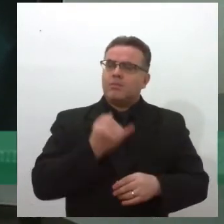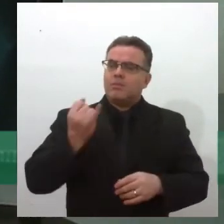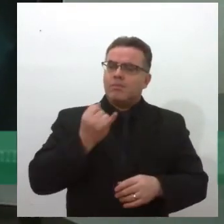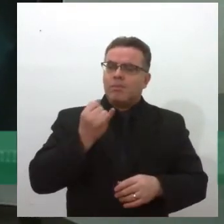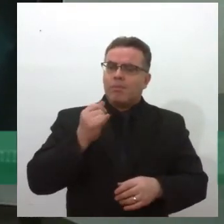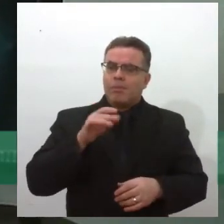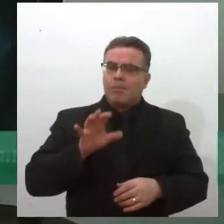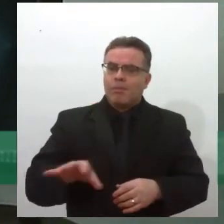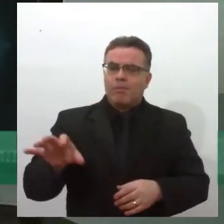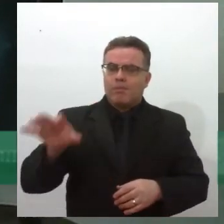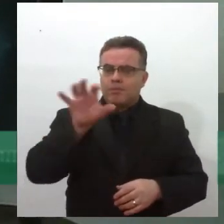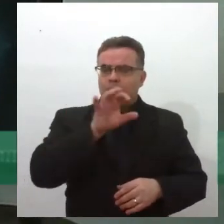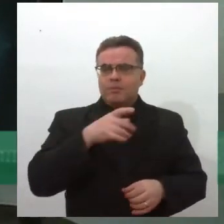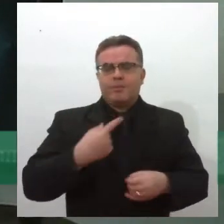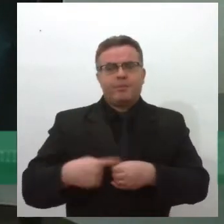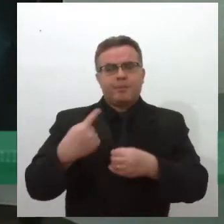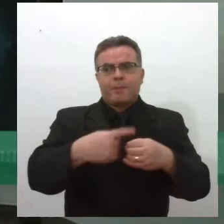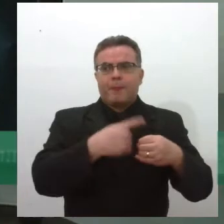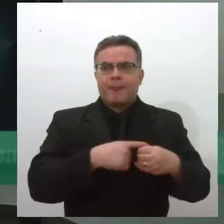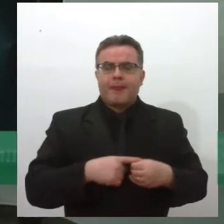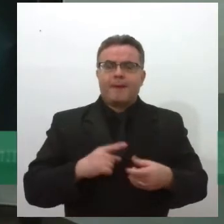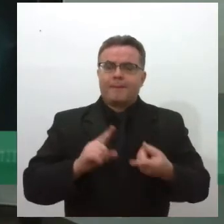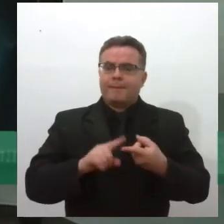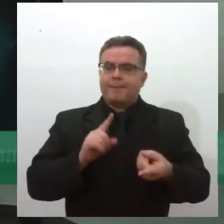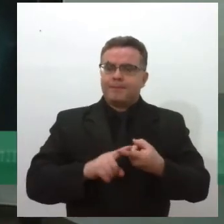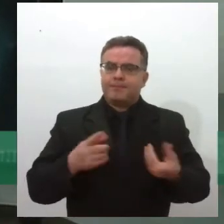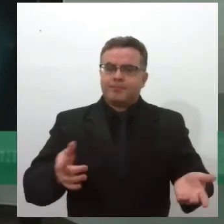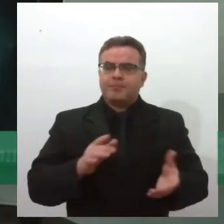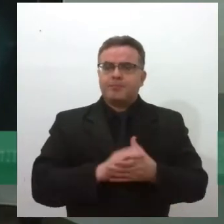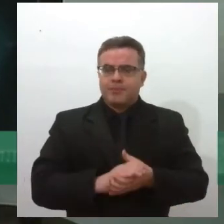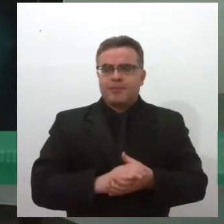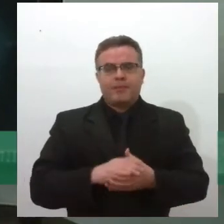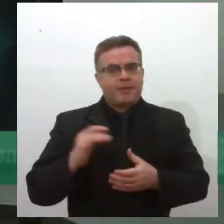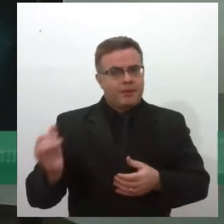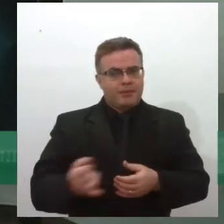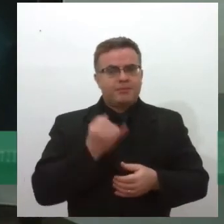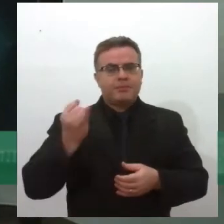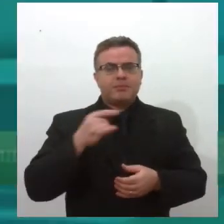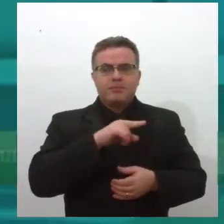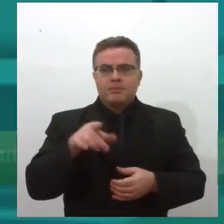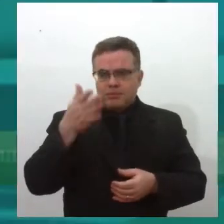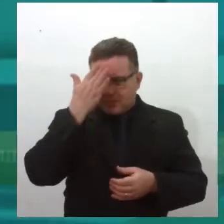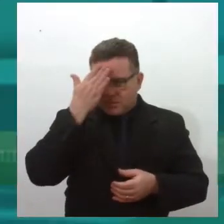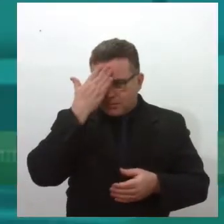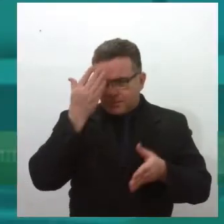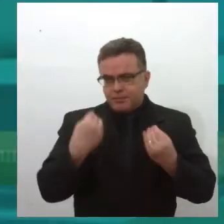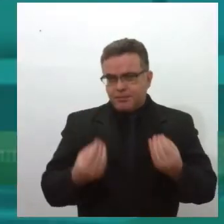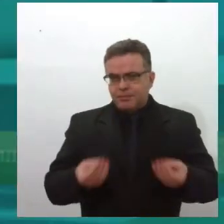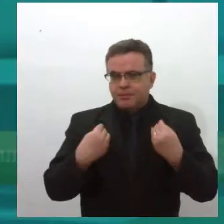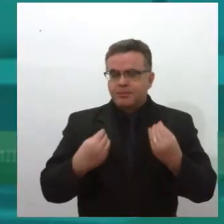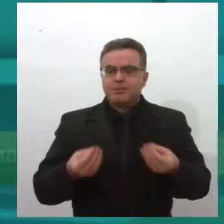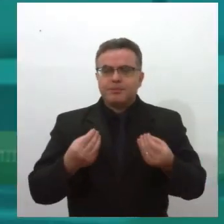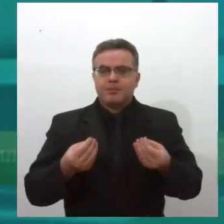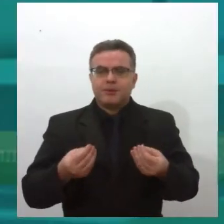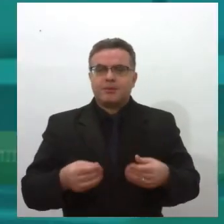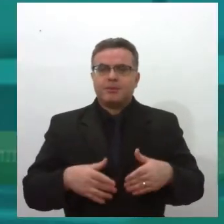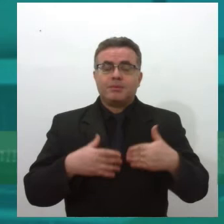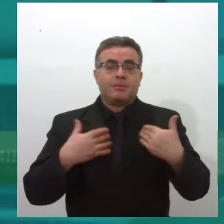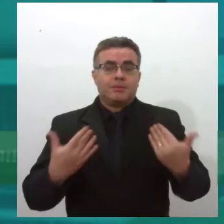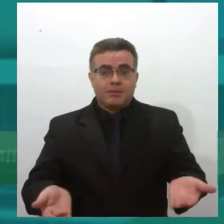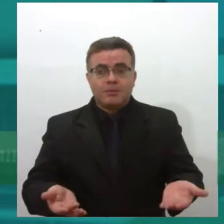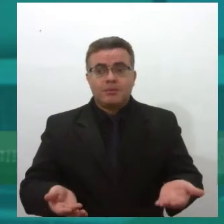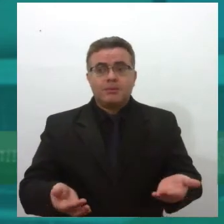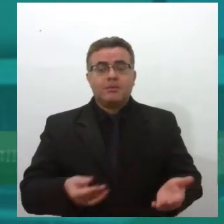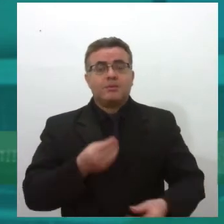e municípios? Com certeza, é importante. E eu até queria mencionar Roraima, Acre, Mato